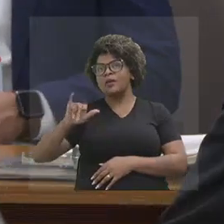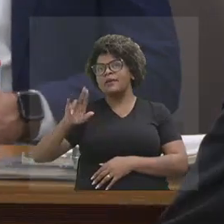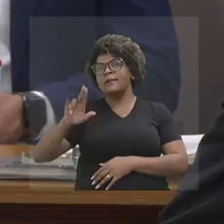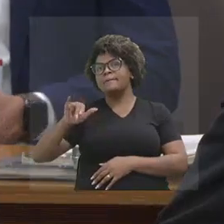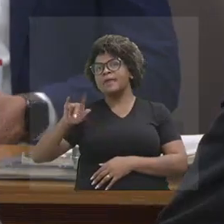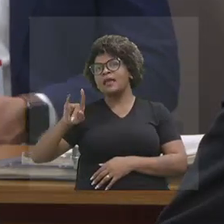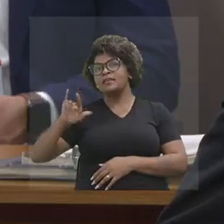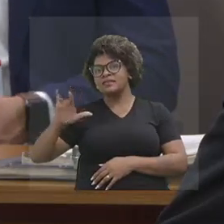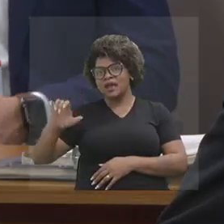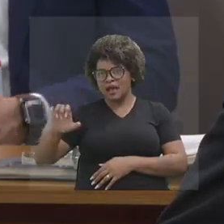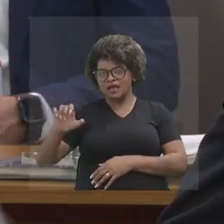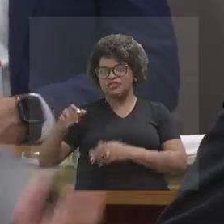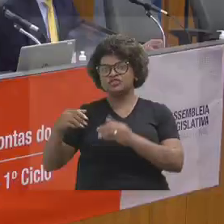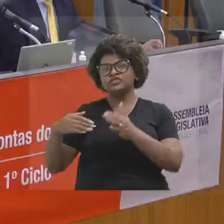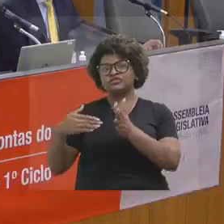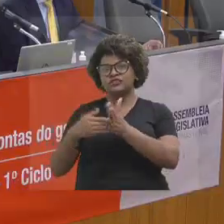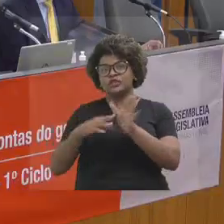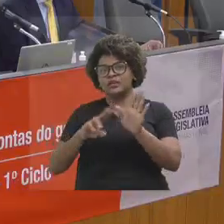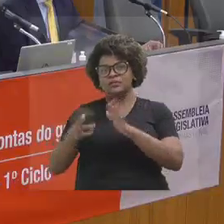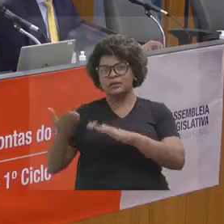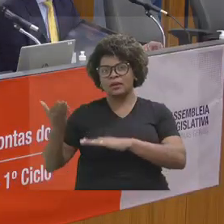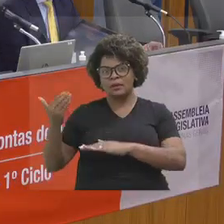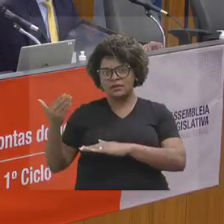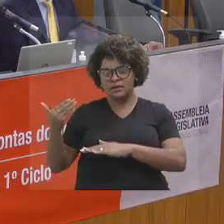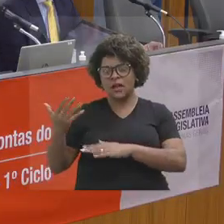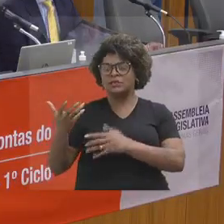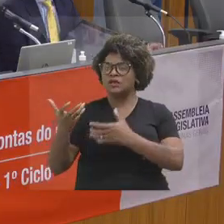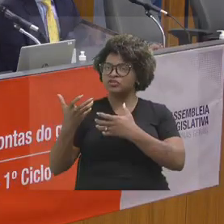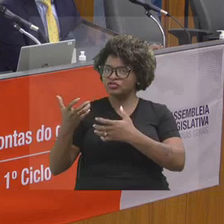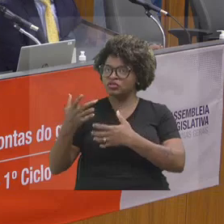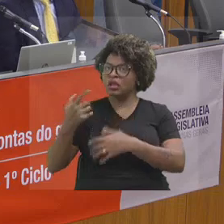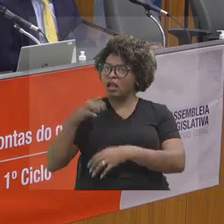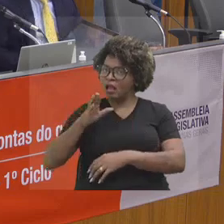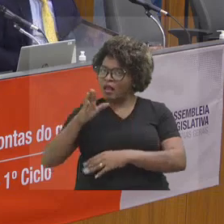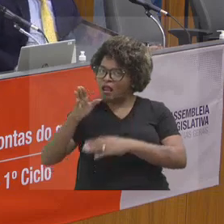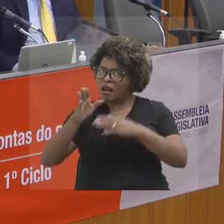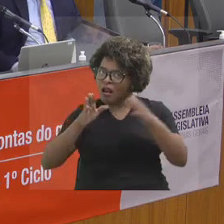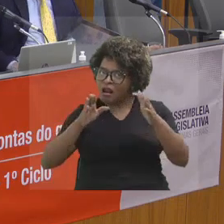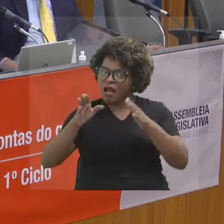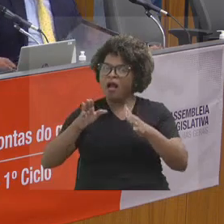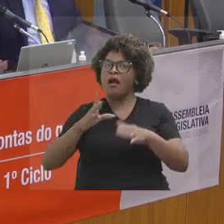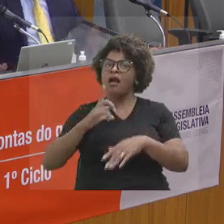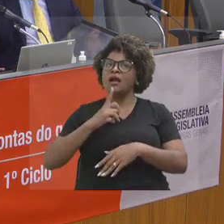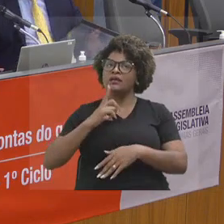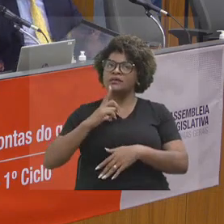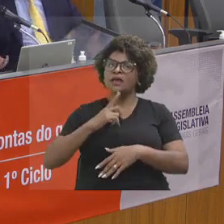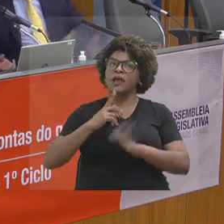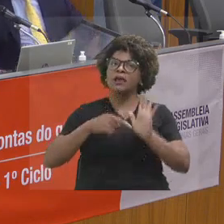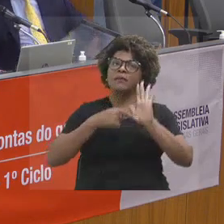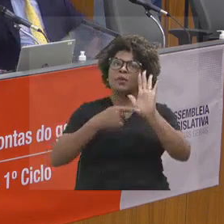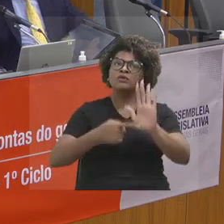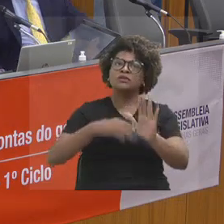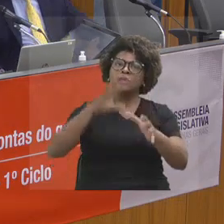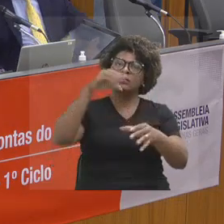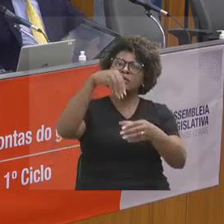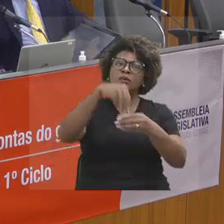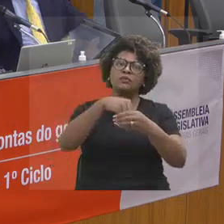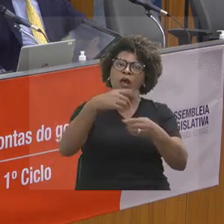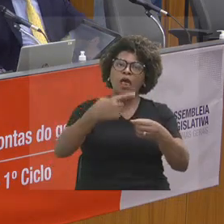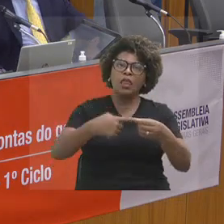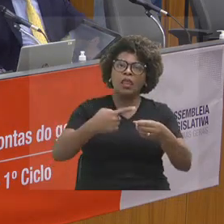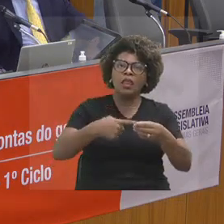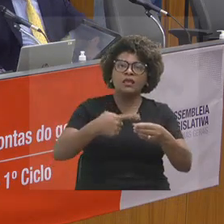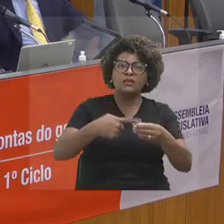Lu, de lá, e lá na Fenamilha, a presença da Rede Minas, a gente poder estender essa programação para todo o interior e com TVs